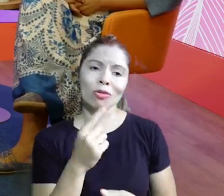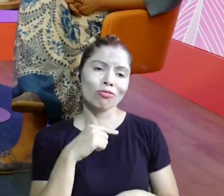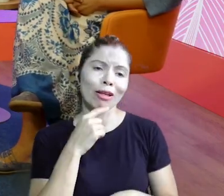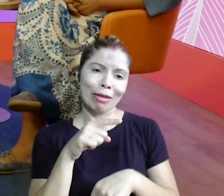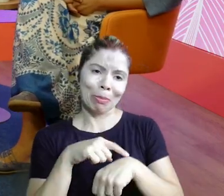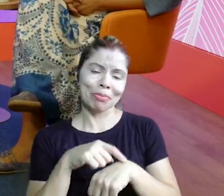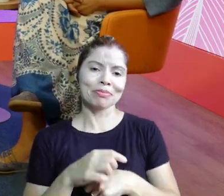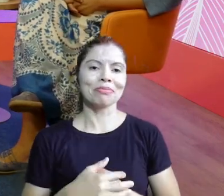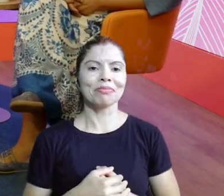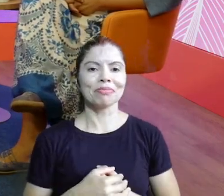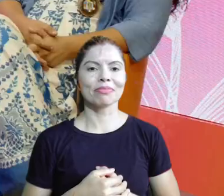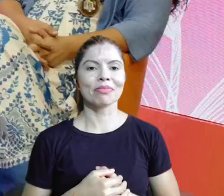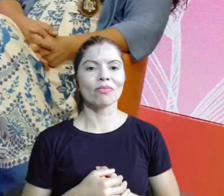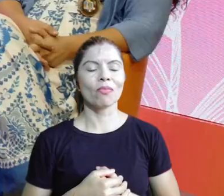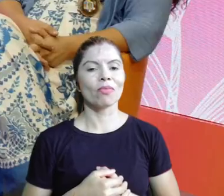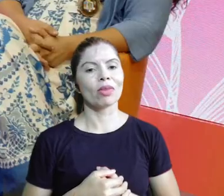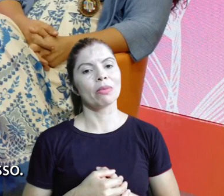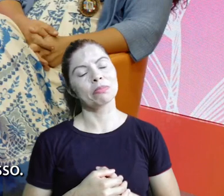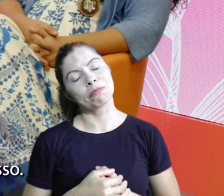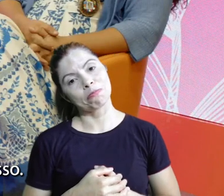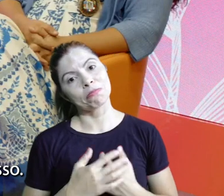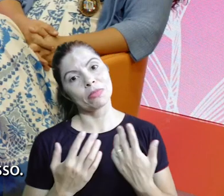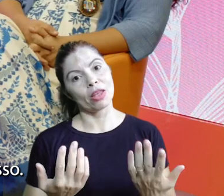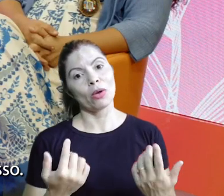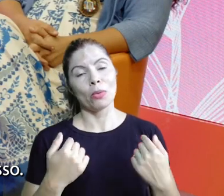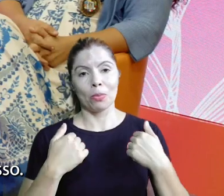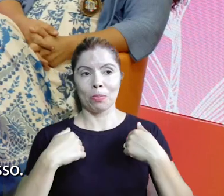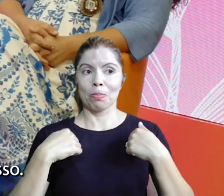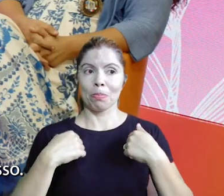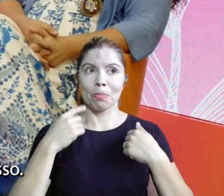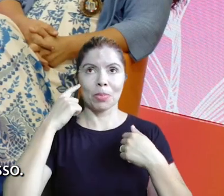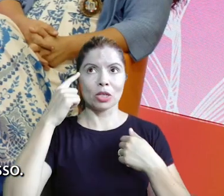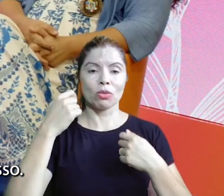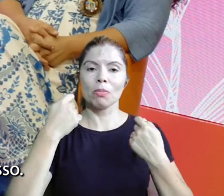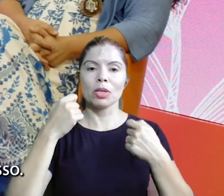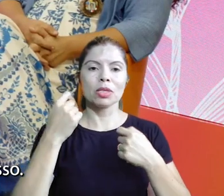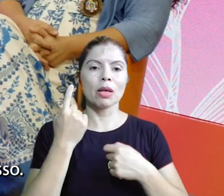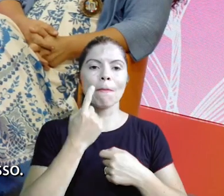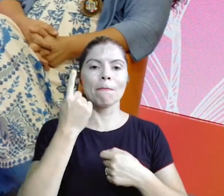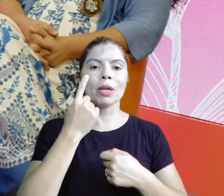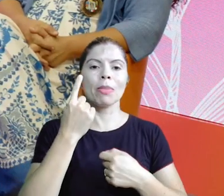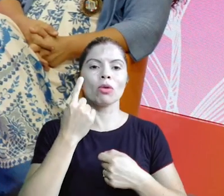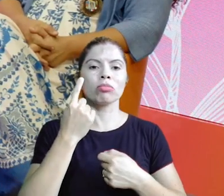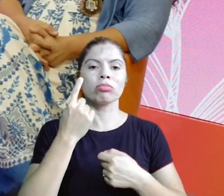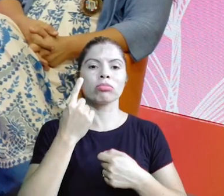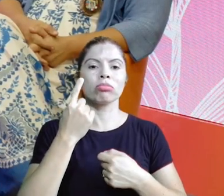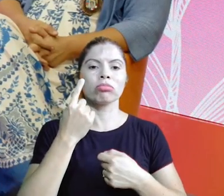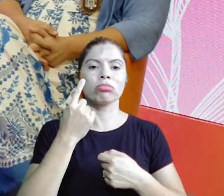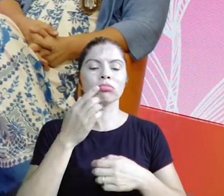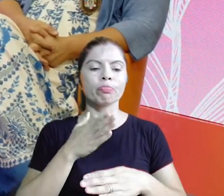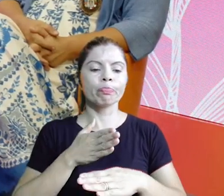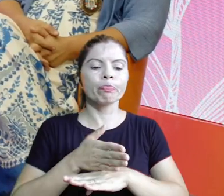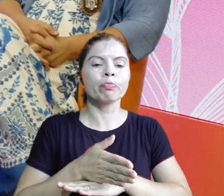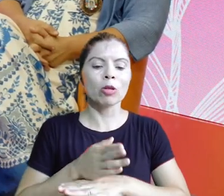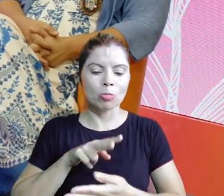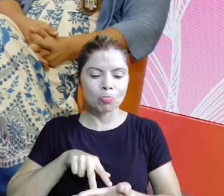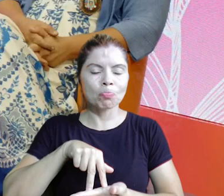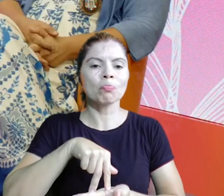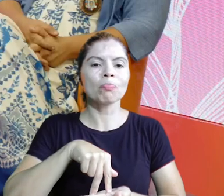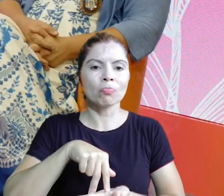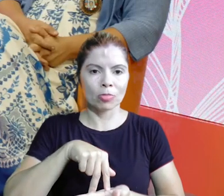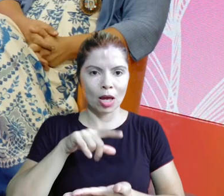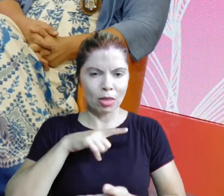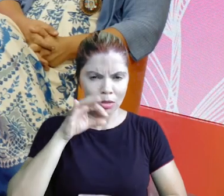assistindo? Sem ordem, fiquem à vontade. Eu, eu falo que tem que dar o primeiro passo. Tudo começa pelo primeiro